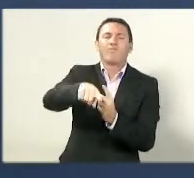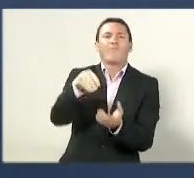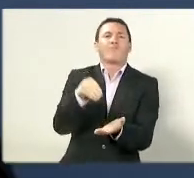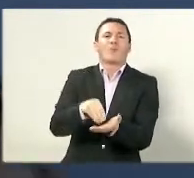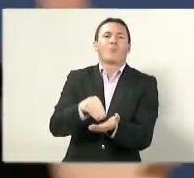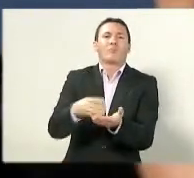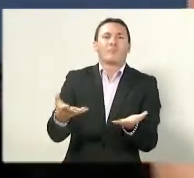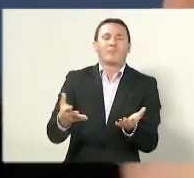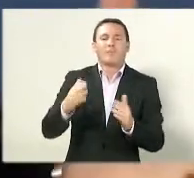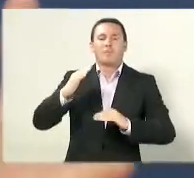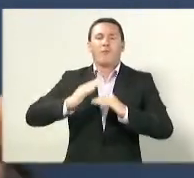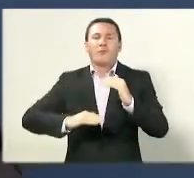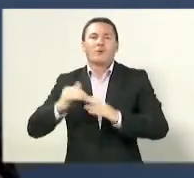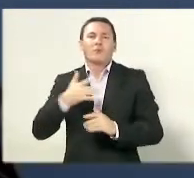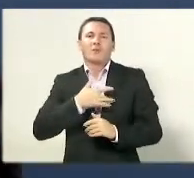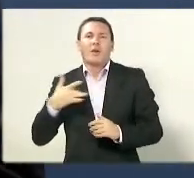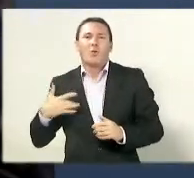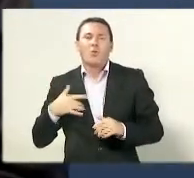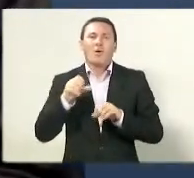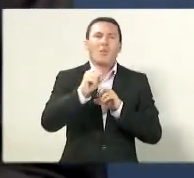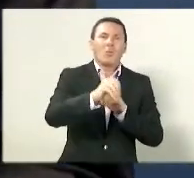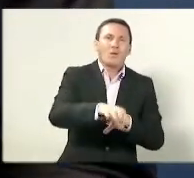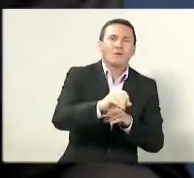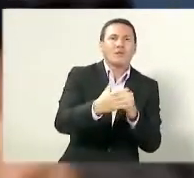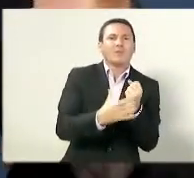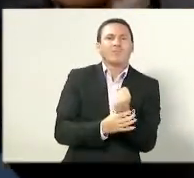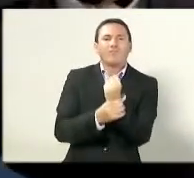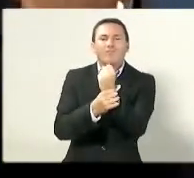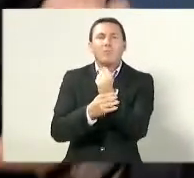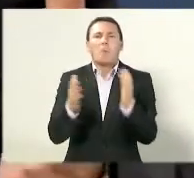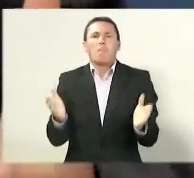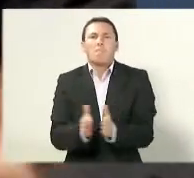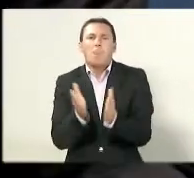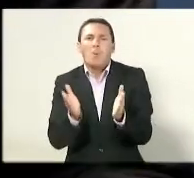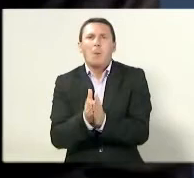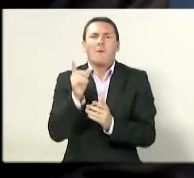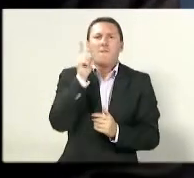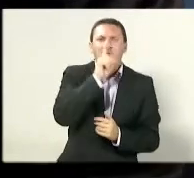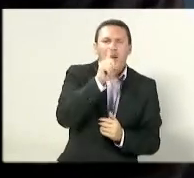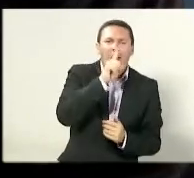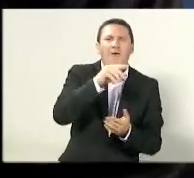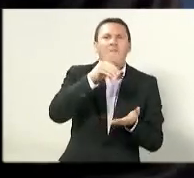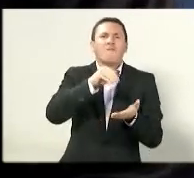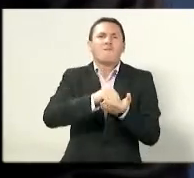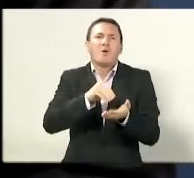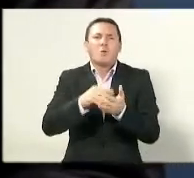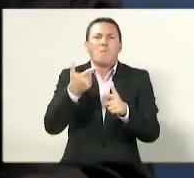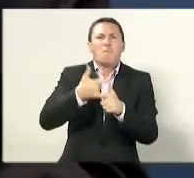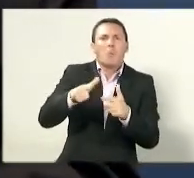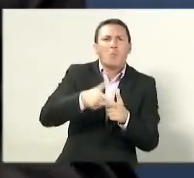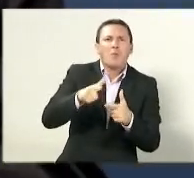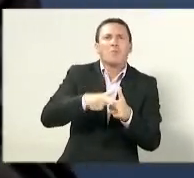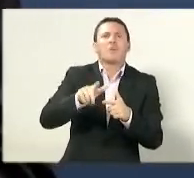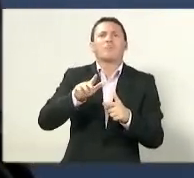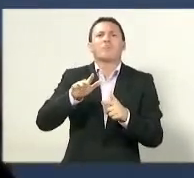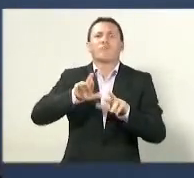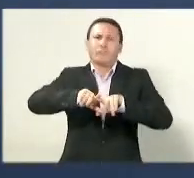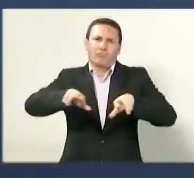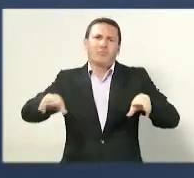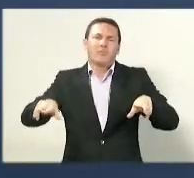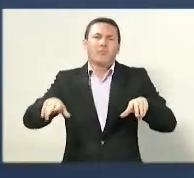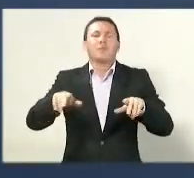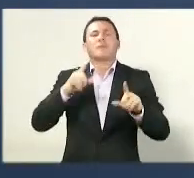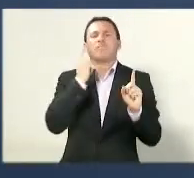da falta de programas estruturantes na área de infraestrutura. E fizemos, desde 2011, um trabalho excepcional,